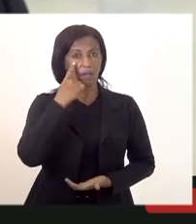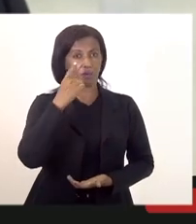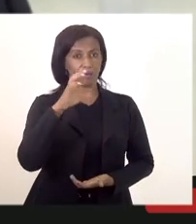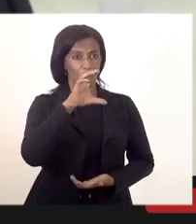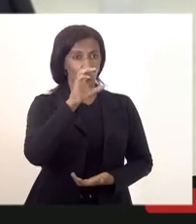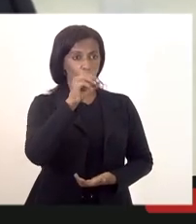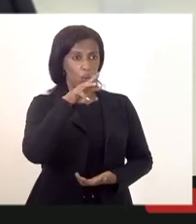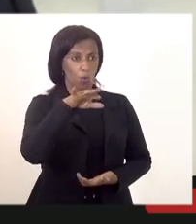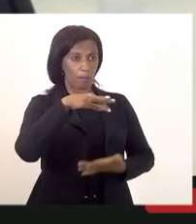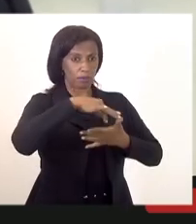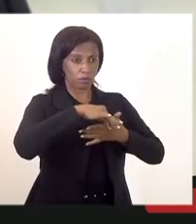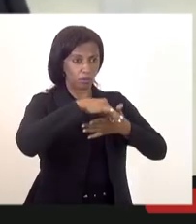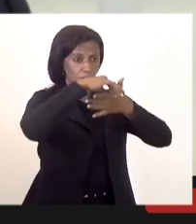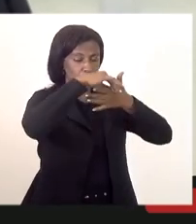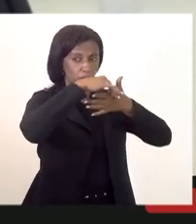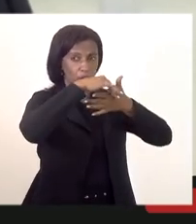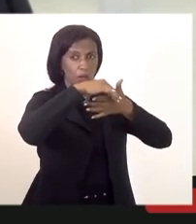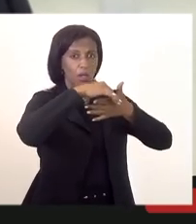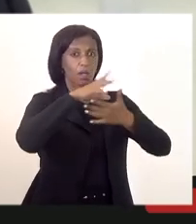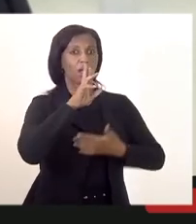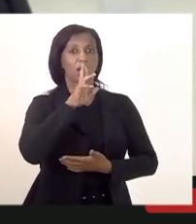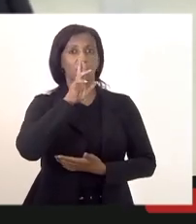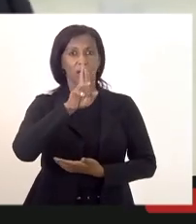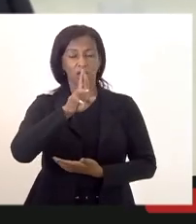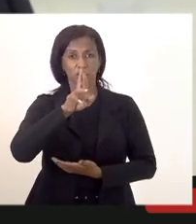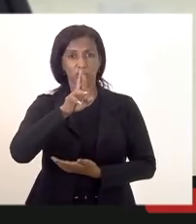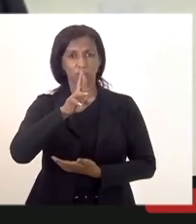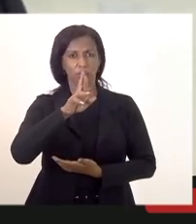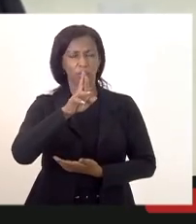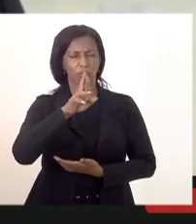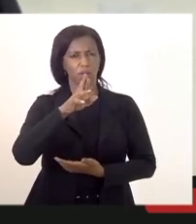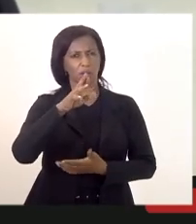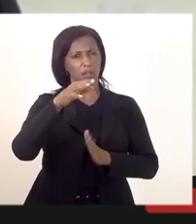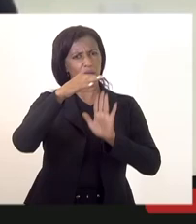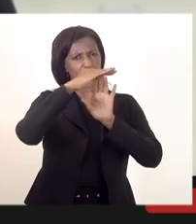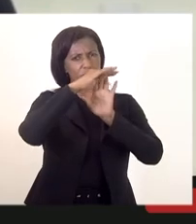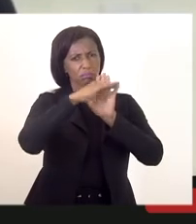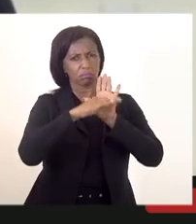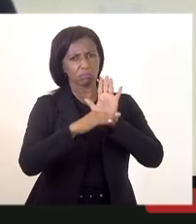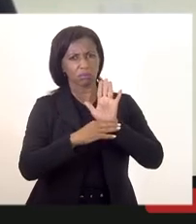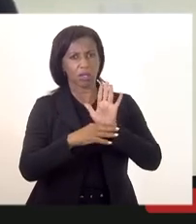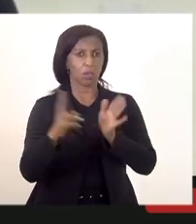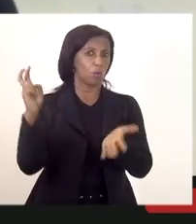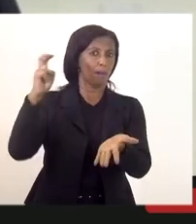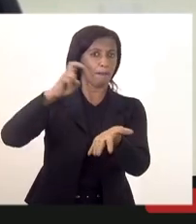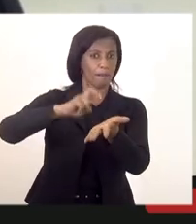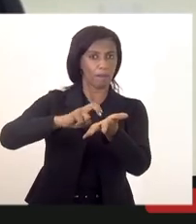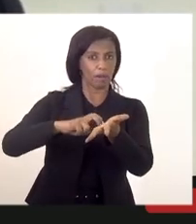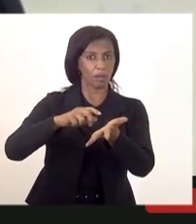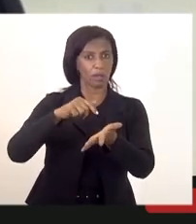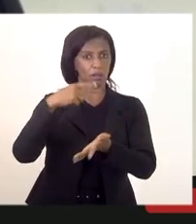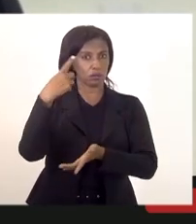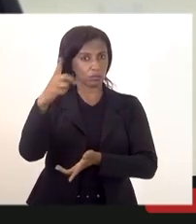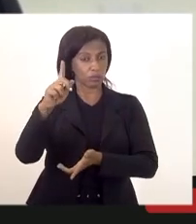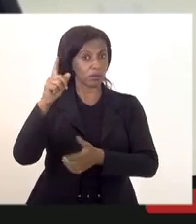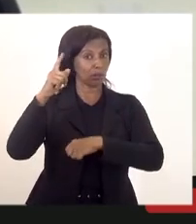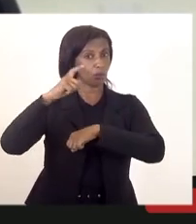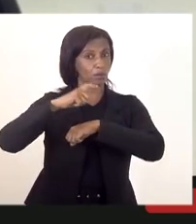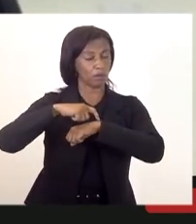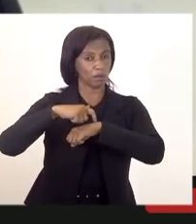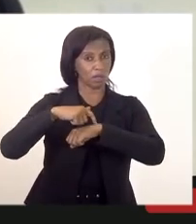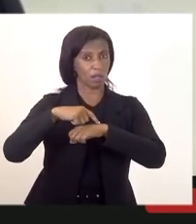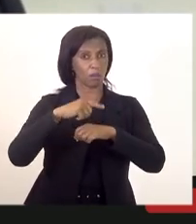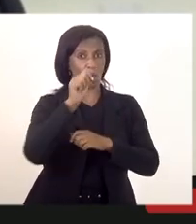aqui conosco respondendo de forma investindo uma manhã de seu tempo é uma agenda cheia